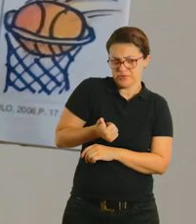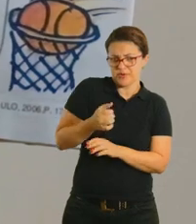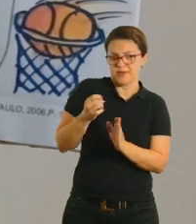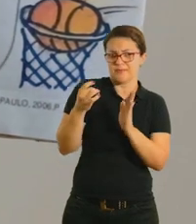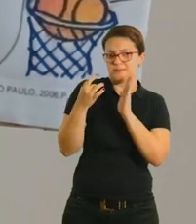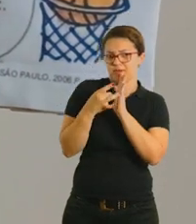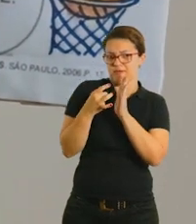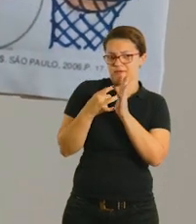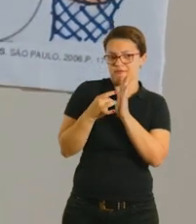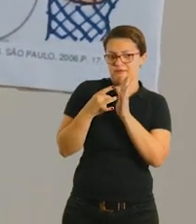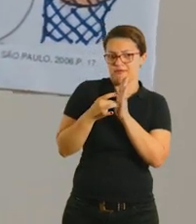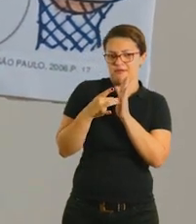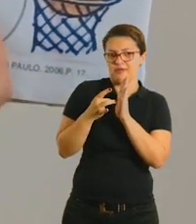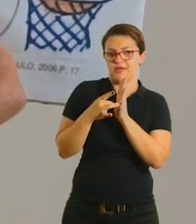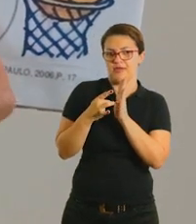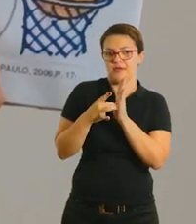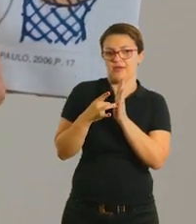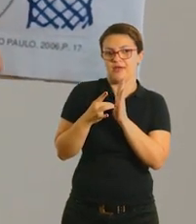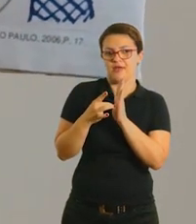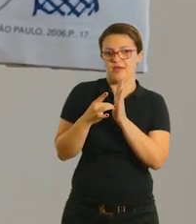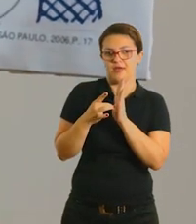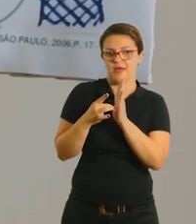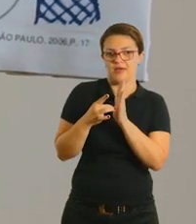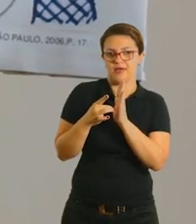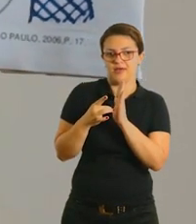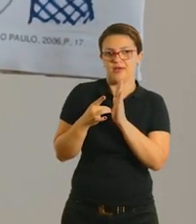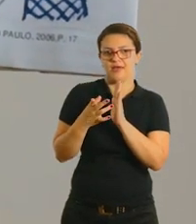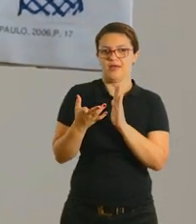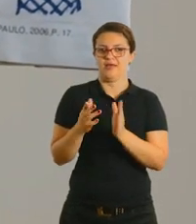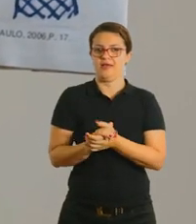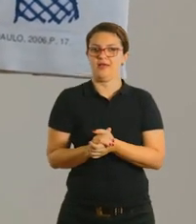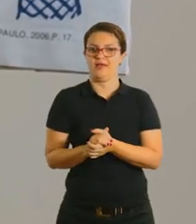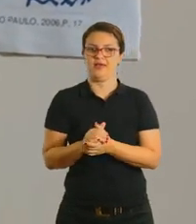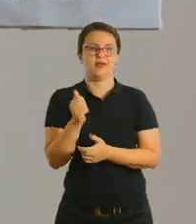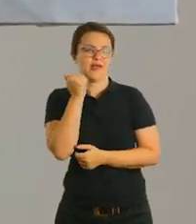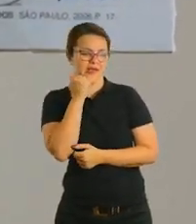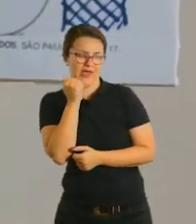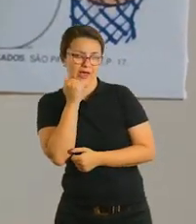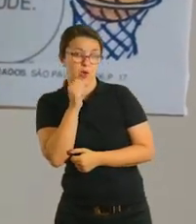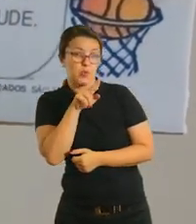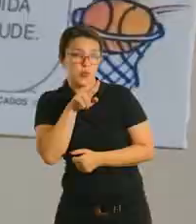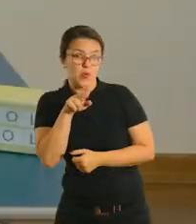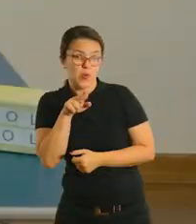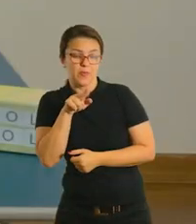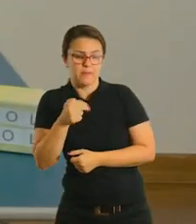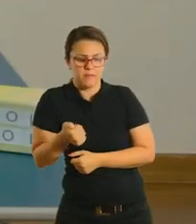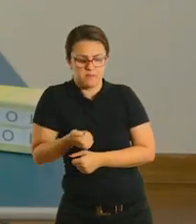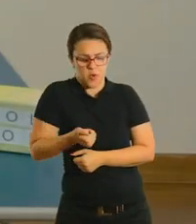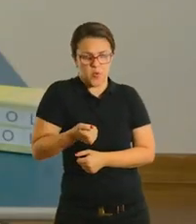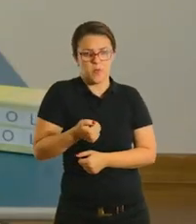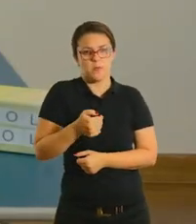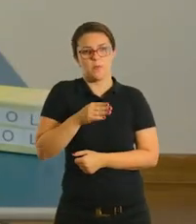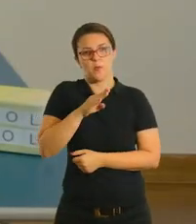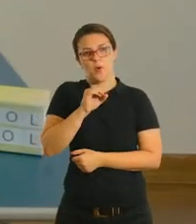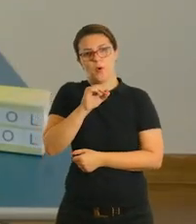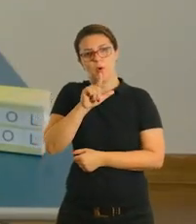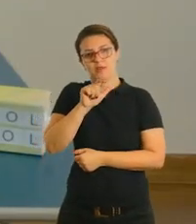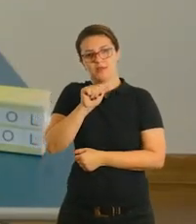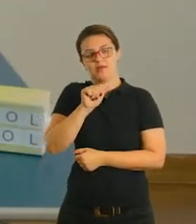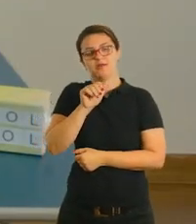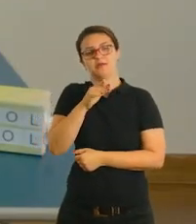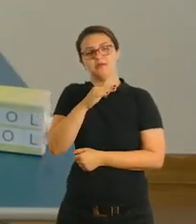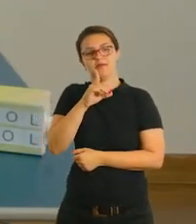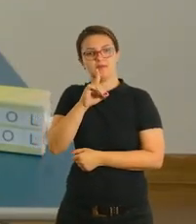sabandida e se chama Bola de Gude. Tá? Terminando de fazer a leitura para a